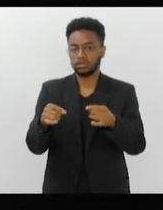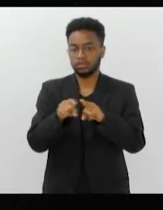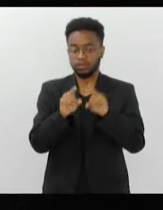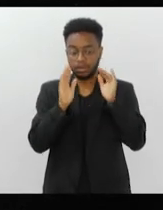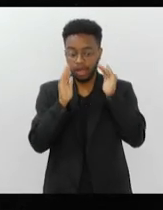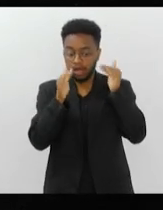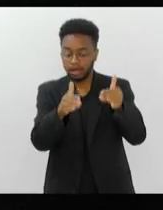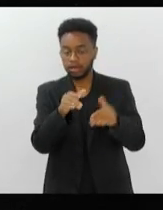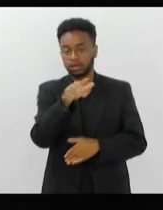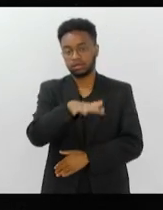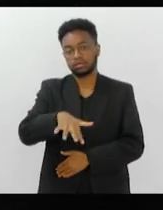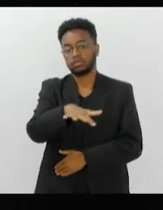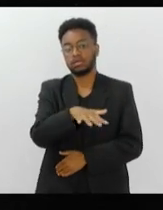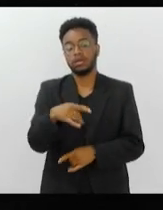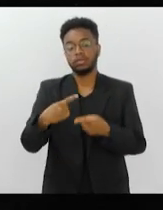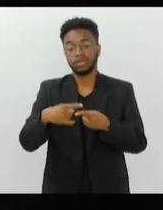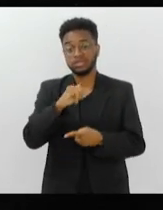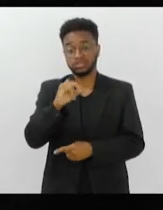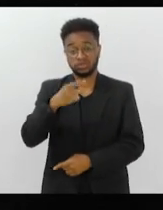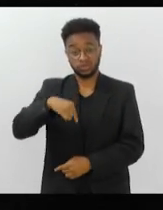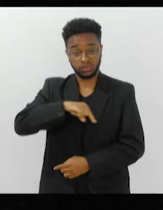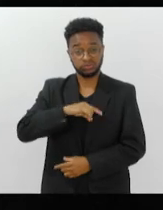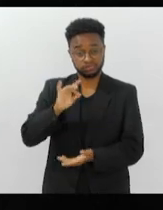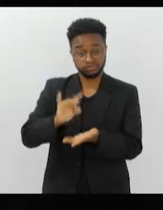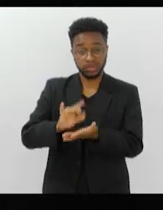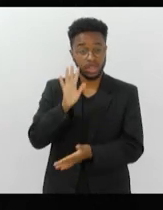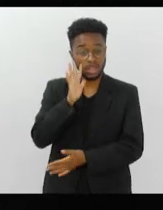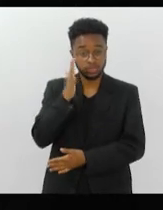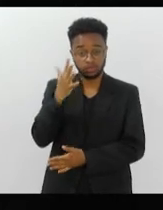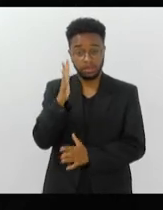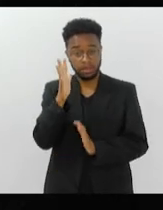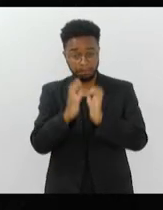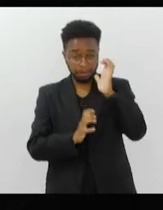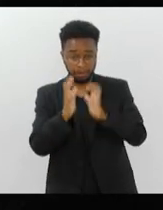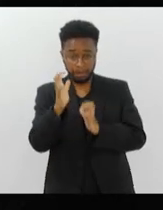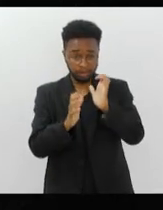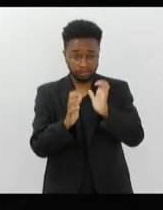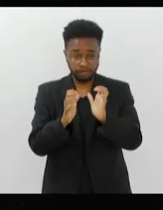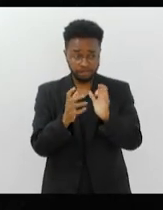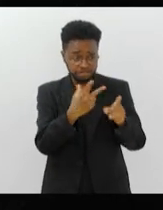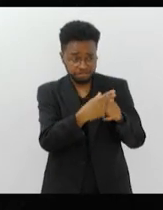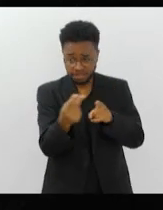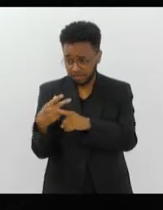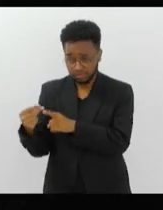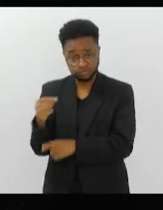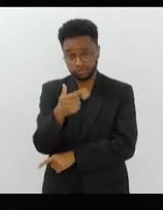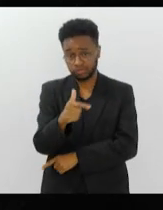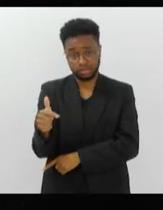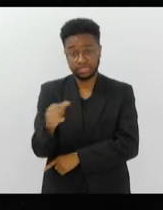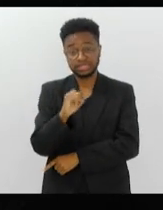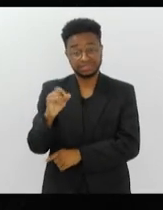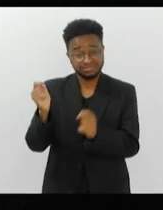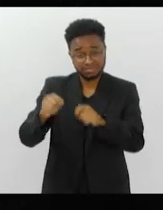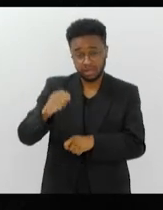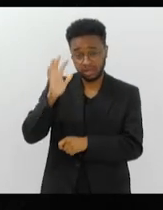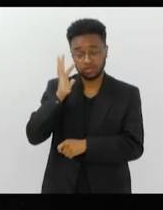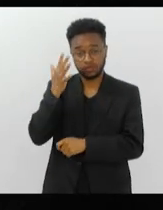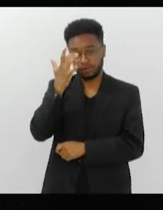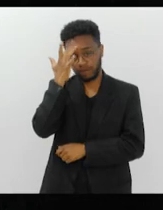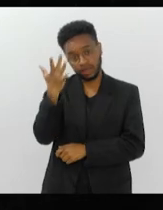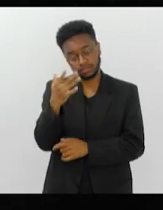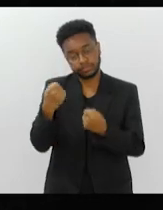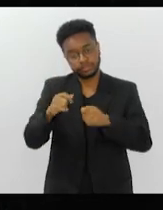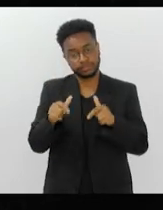atenção, porque se a gente resolver realmente entrar numa briga, ninguém vai sair ganhando. Se é fácil resolver, resolva.